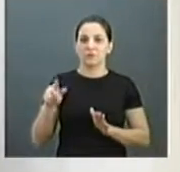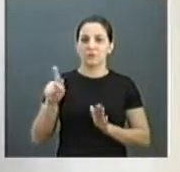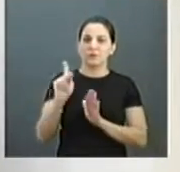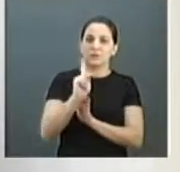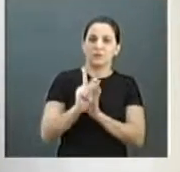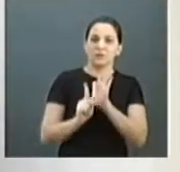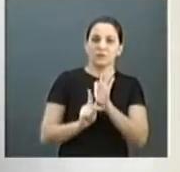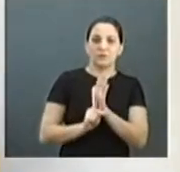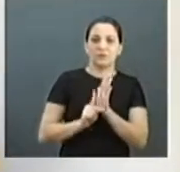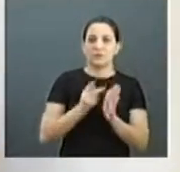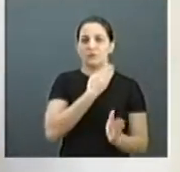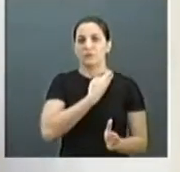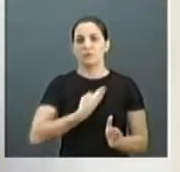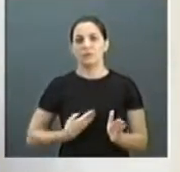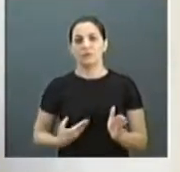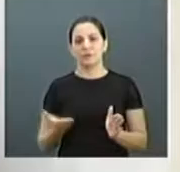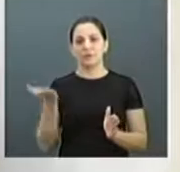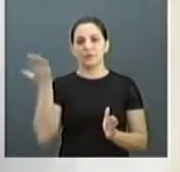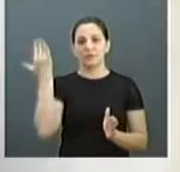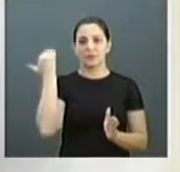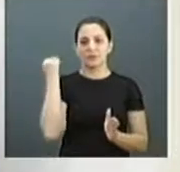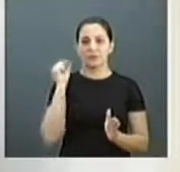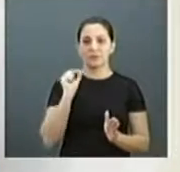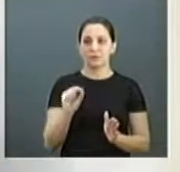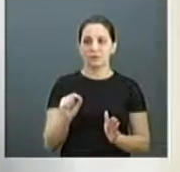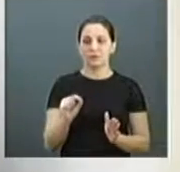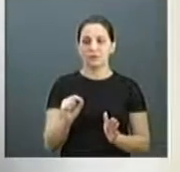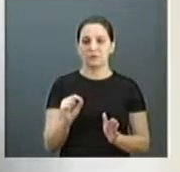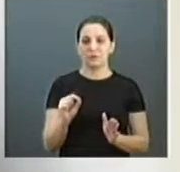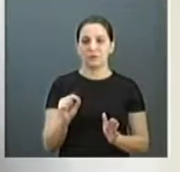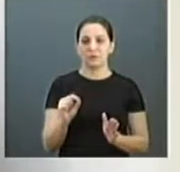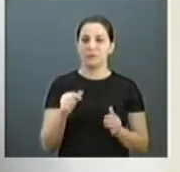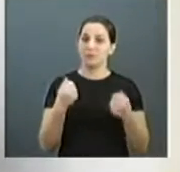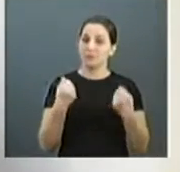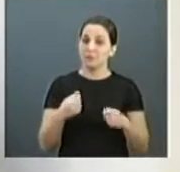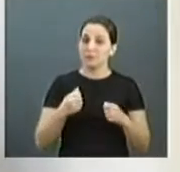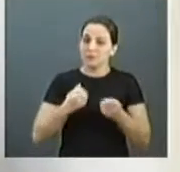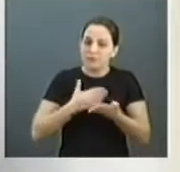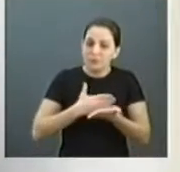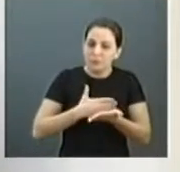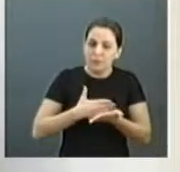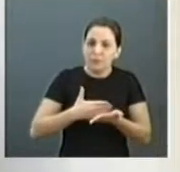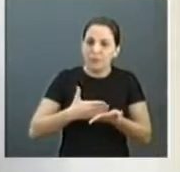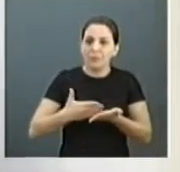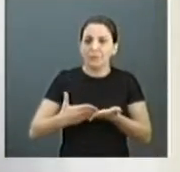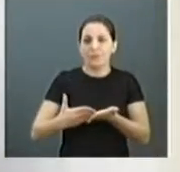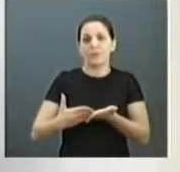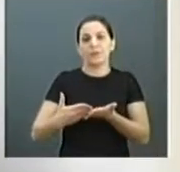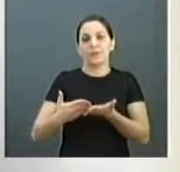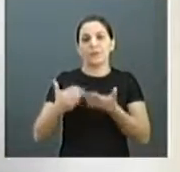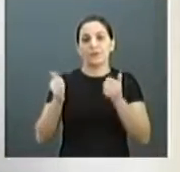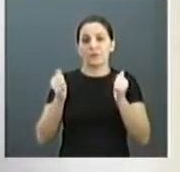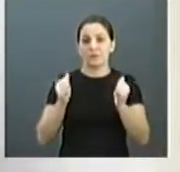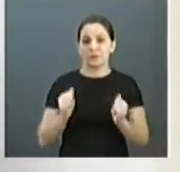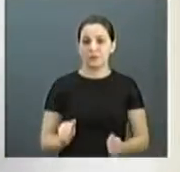do governo anterior, que deveria ter sido continuado, no sentido de poder